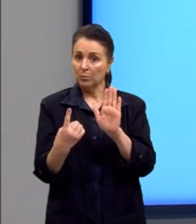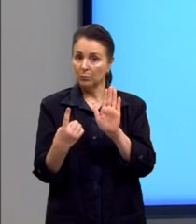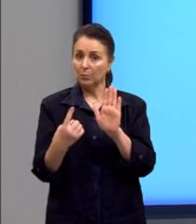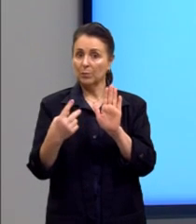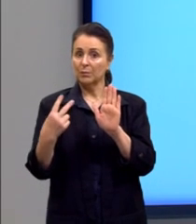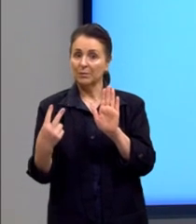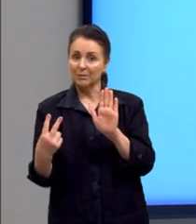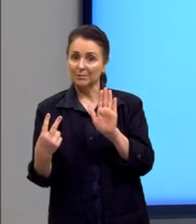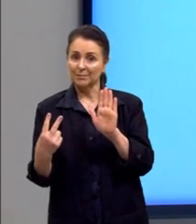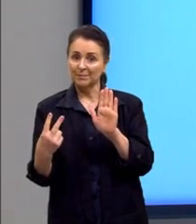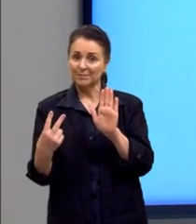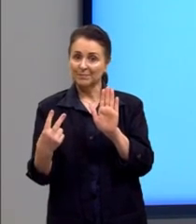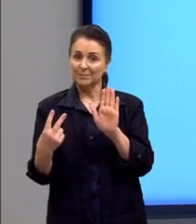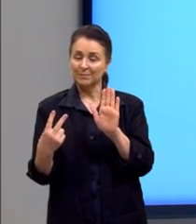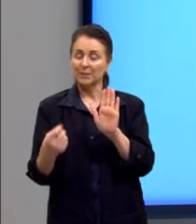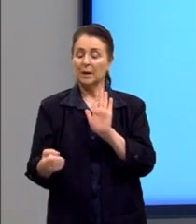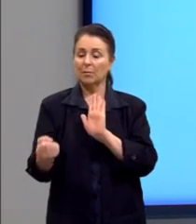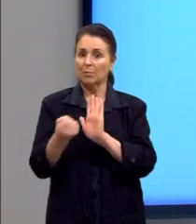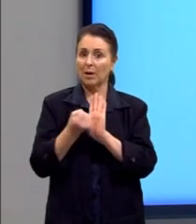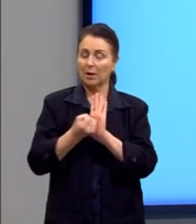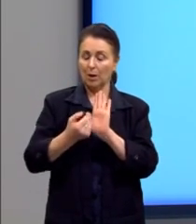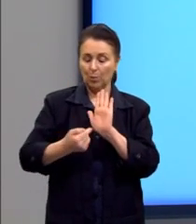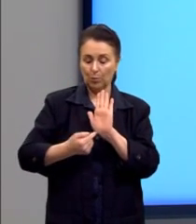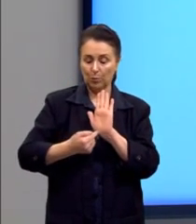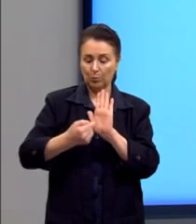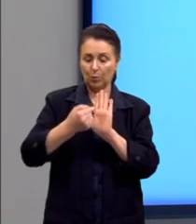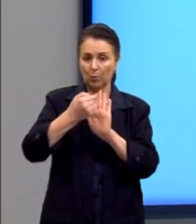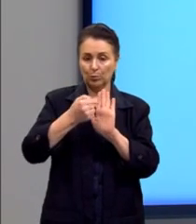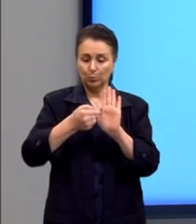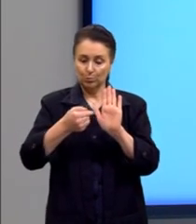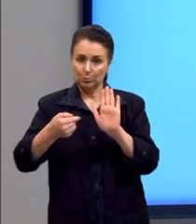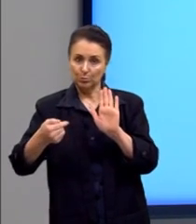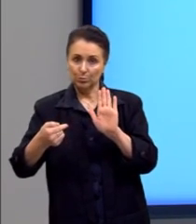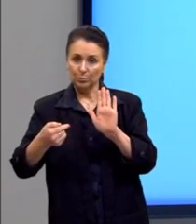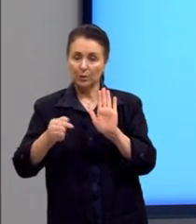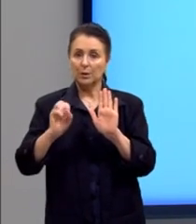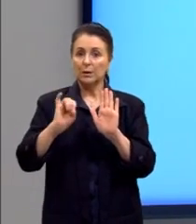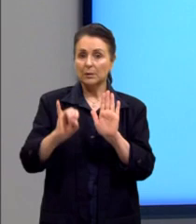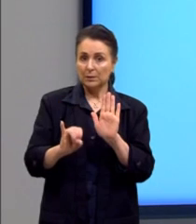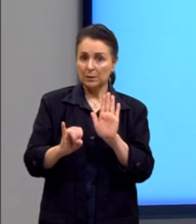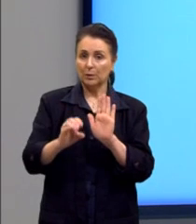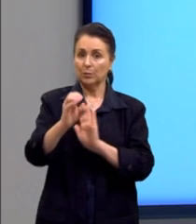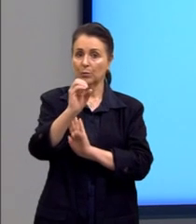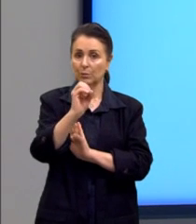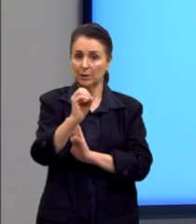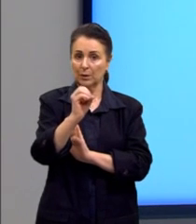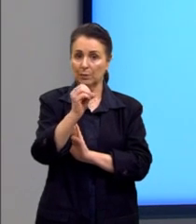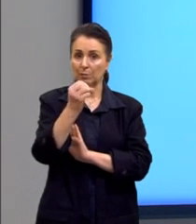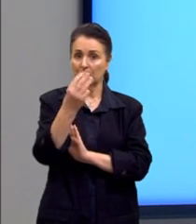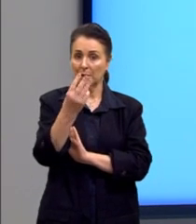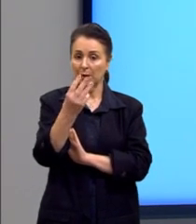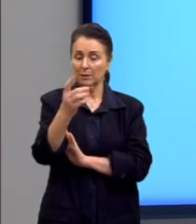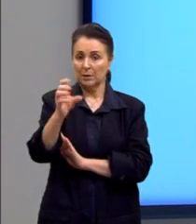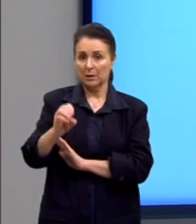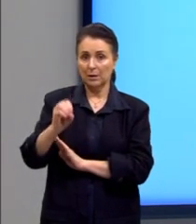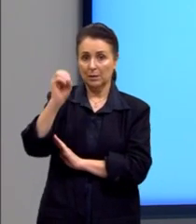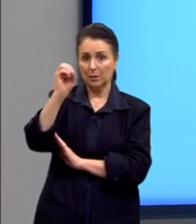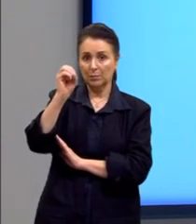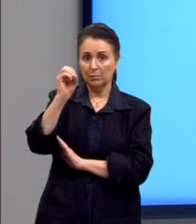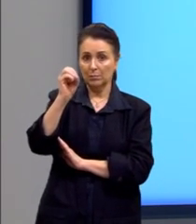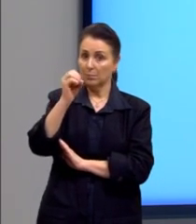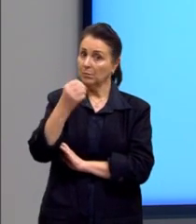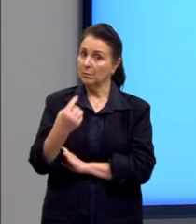por 2. E aí, marcamos os pontos. Se nós considerarmos o 0, 3 elevado a 0 é 1.